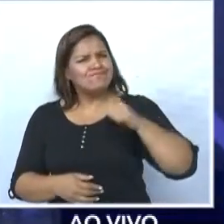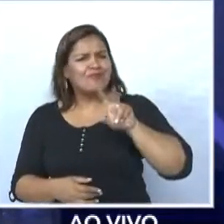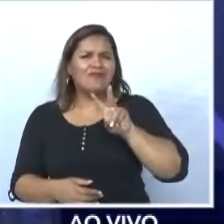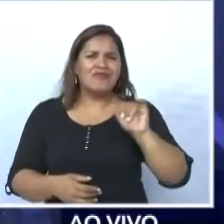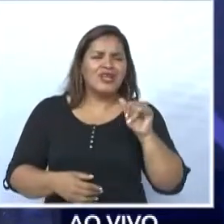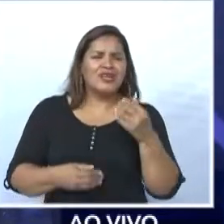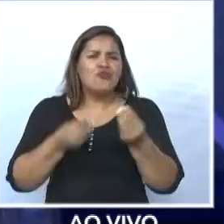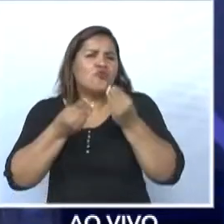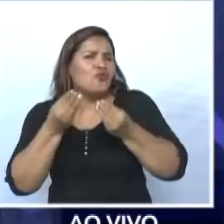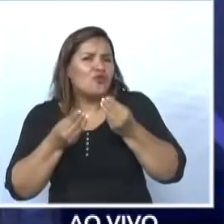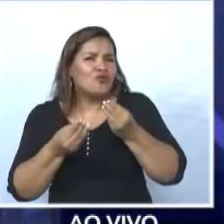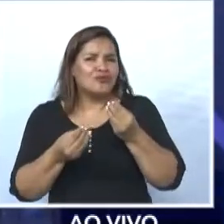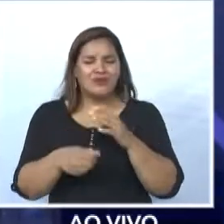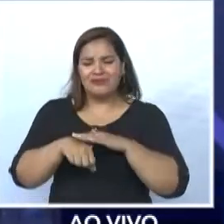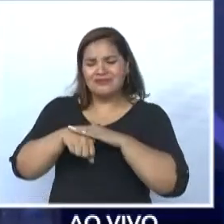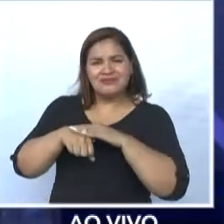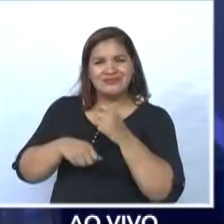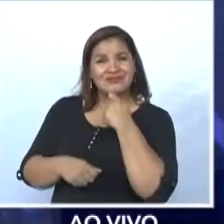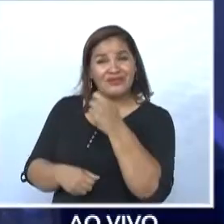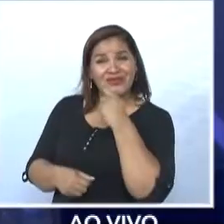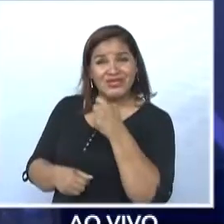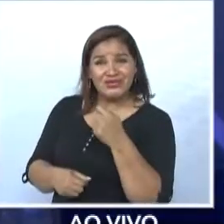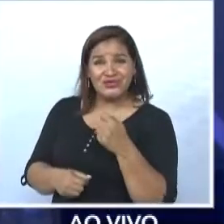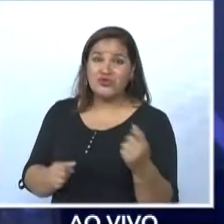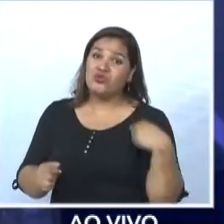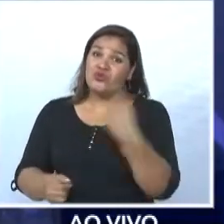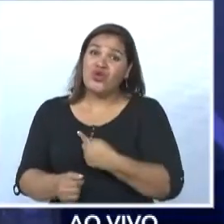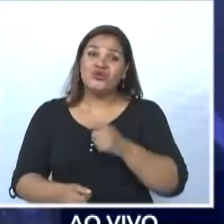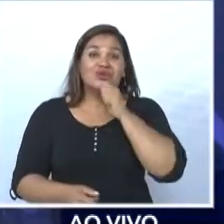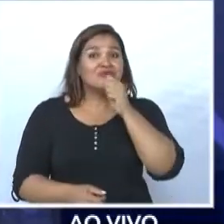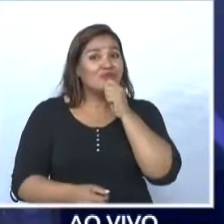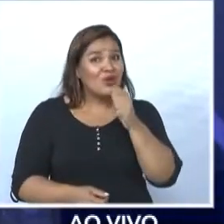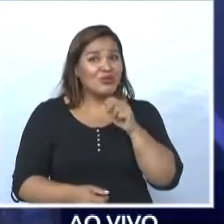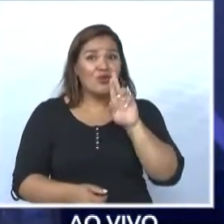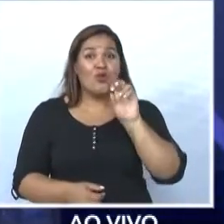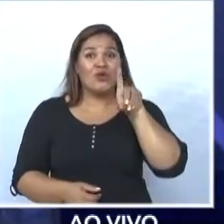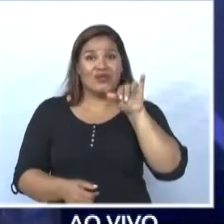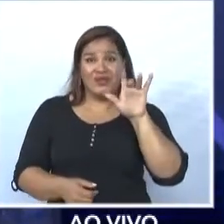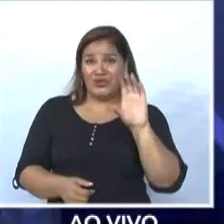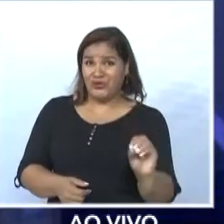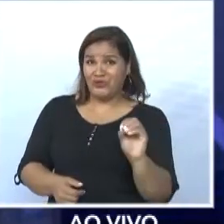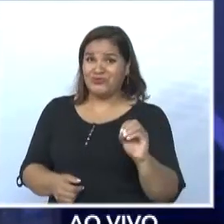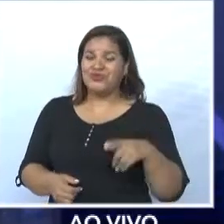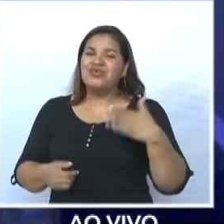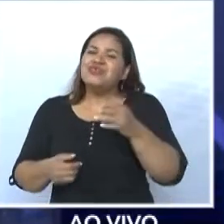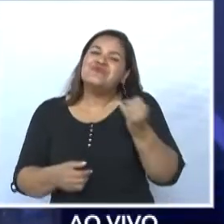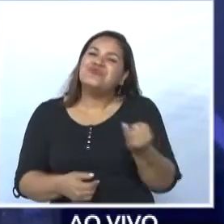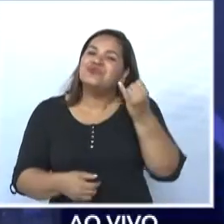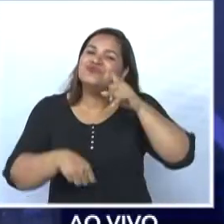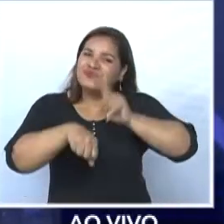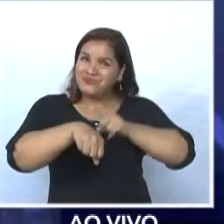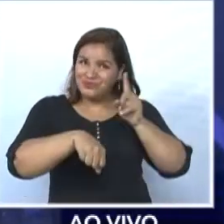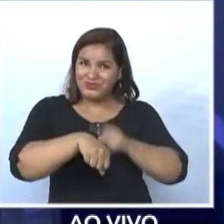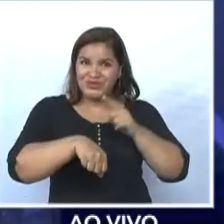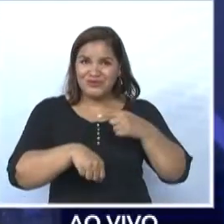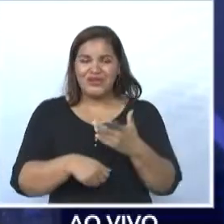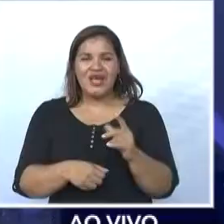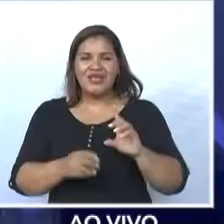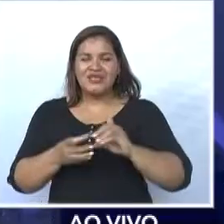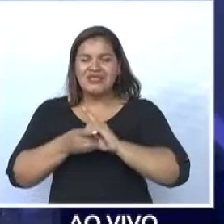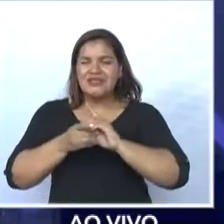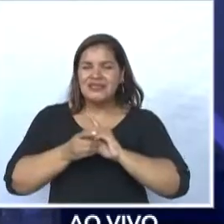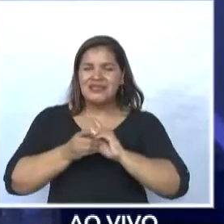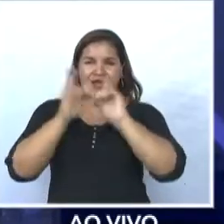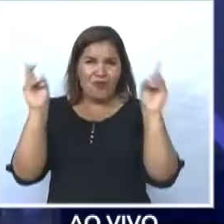conversa, a nossa entrevista com o nosso repórter, o Rodrigo Ziviani, nesse importante momento para a democracia em toda a nossa